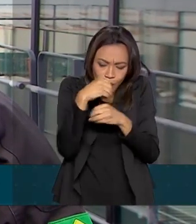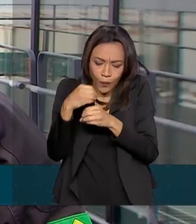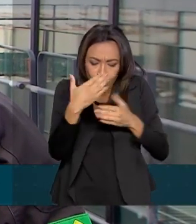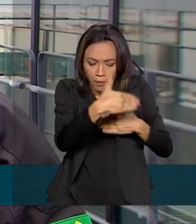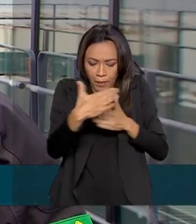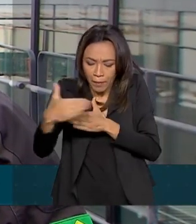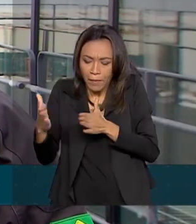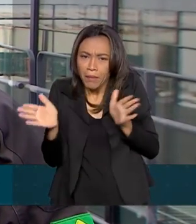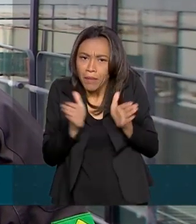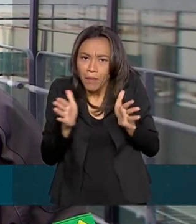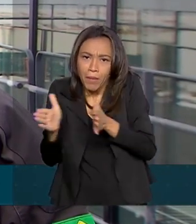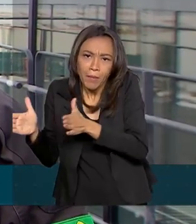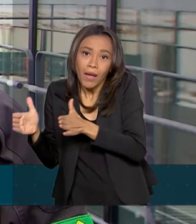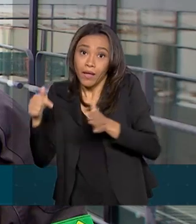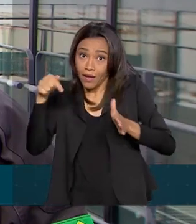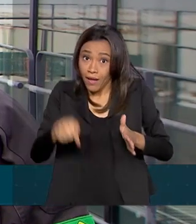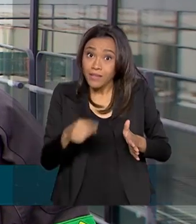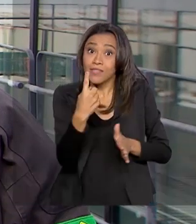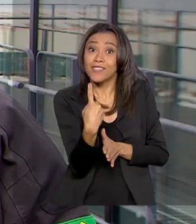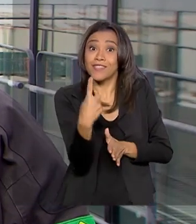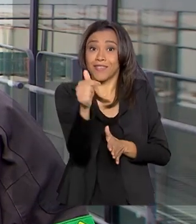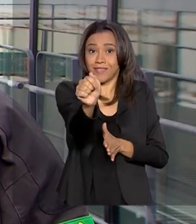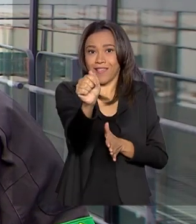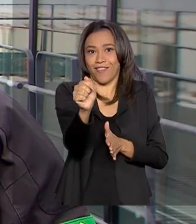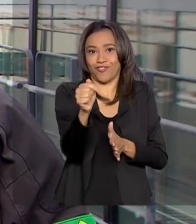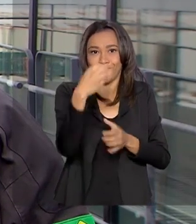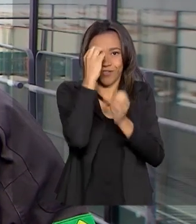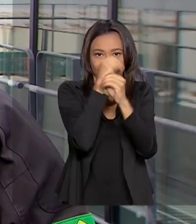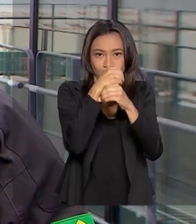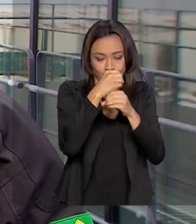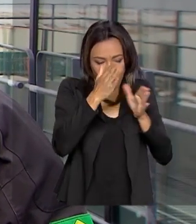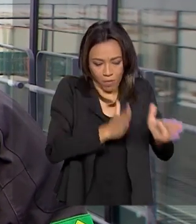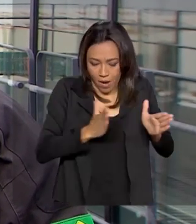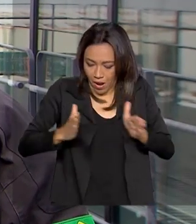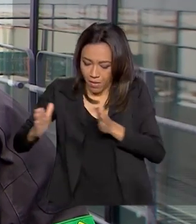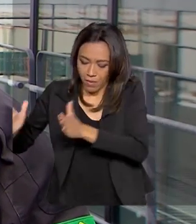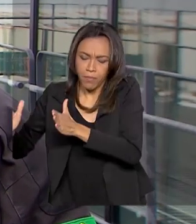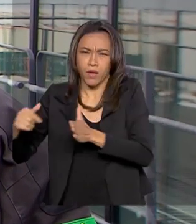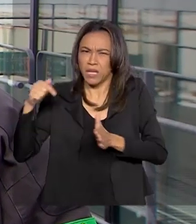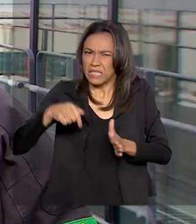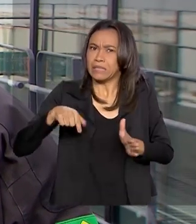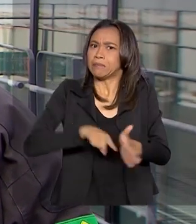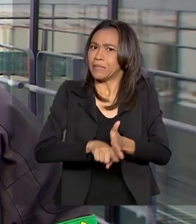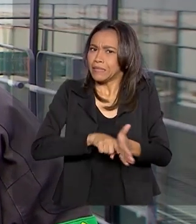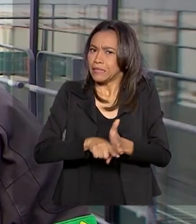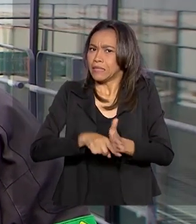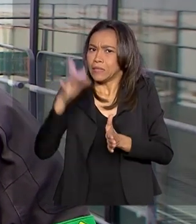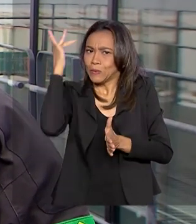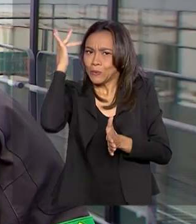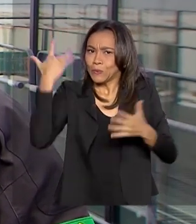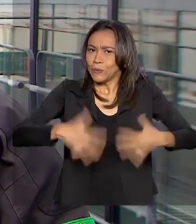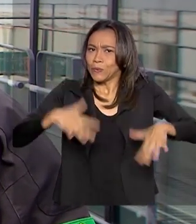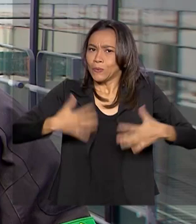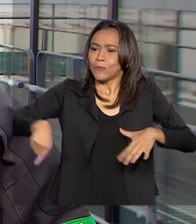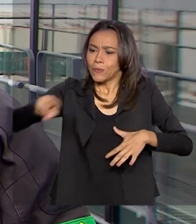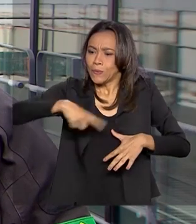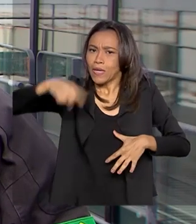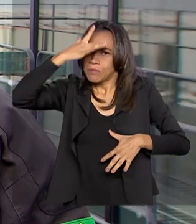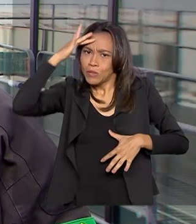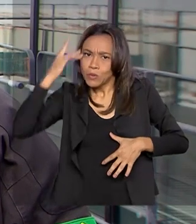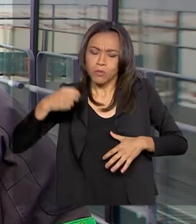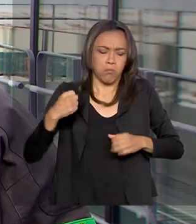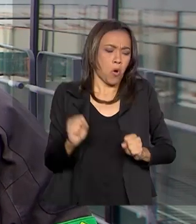um pouco acanhados e essa nós temos 17 laboratórios, tem uma capacidade de pesquisa muito grande, os nossos pesquisadores poderão